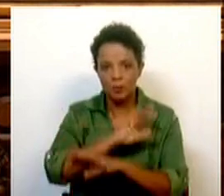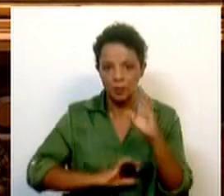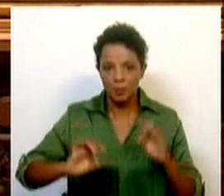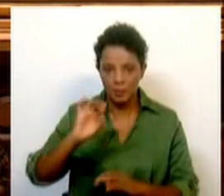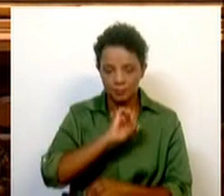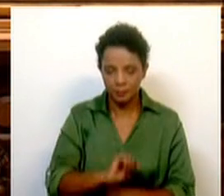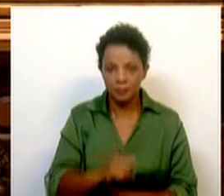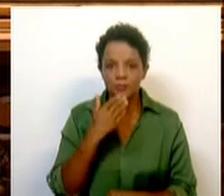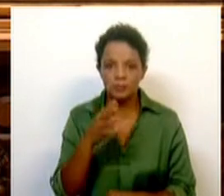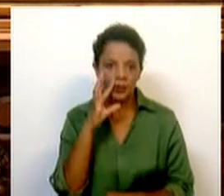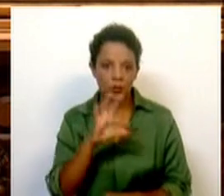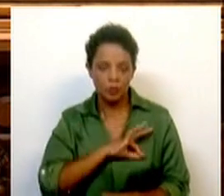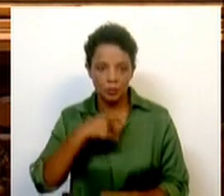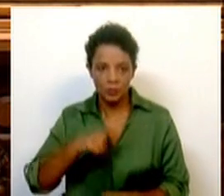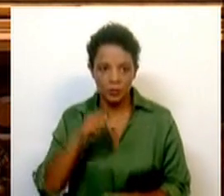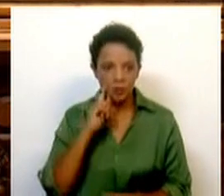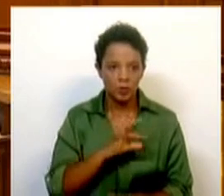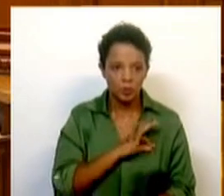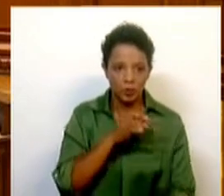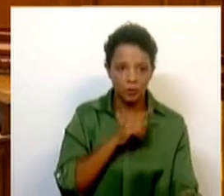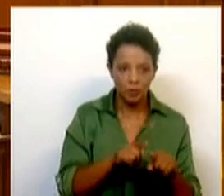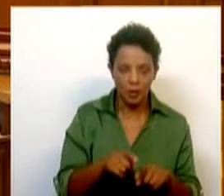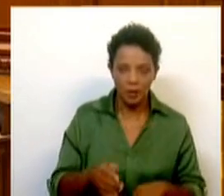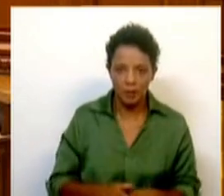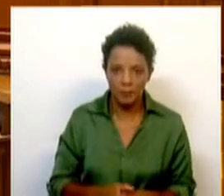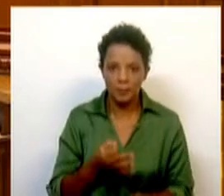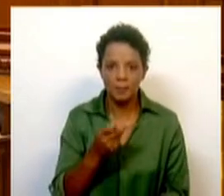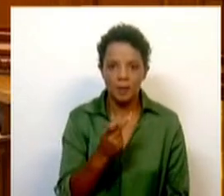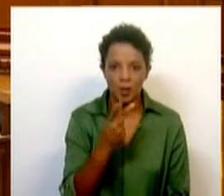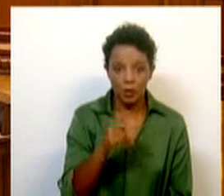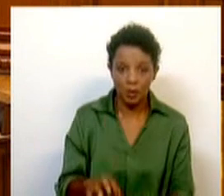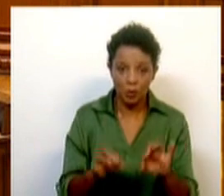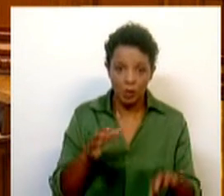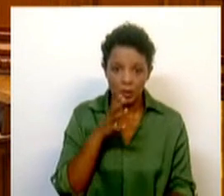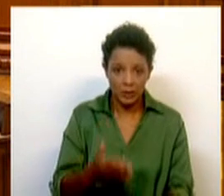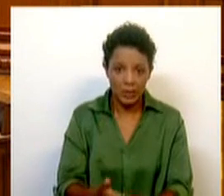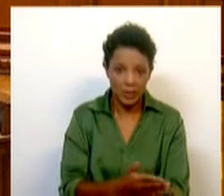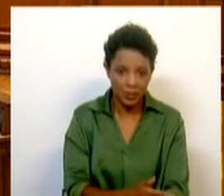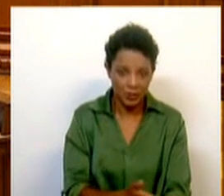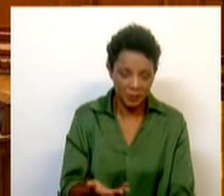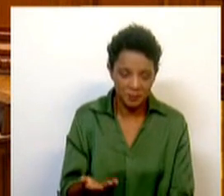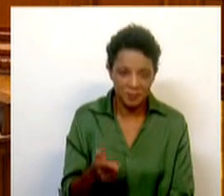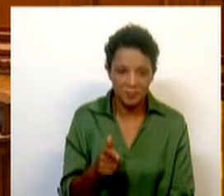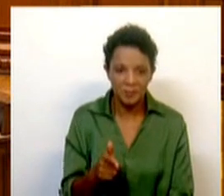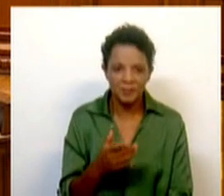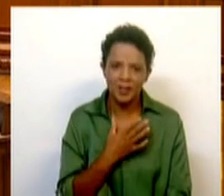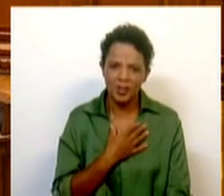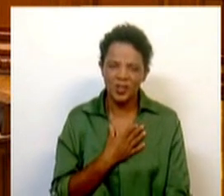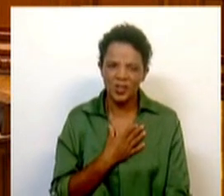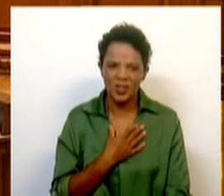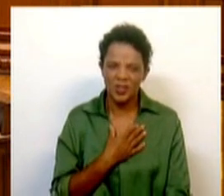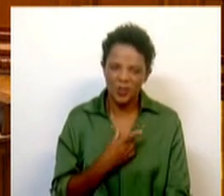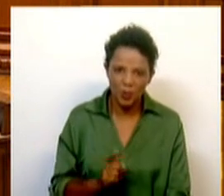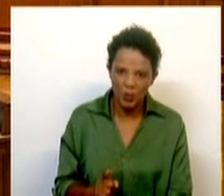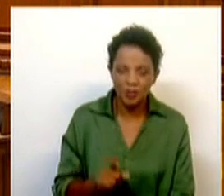Muito obrigado Sr. Presidente. Sra. Deputada Paula Santos, como referi há pouco, eu gosto pouco e